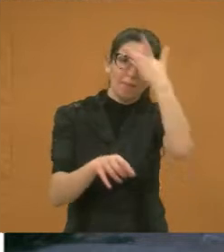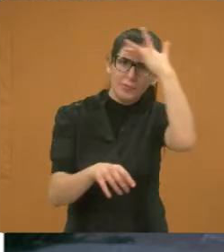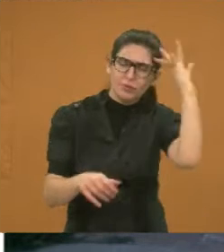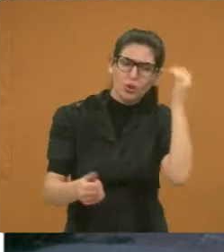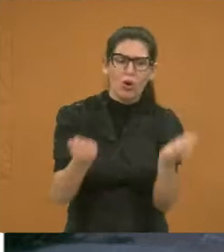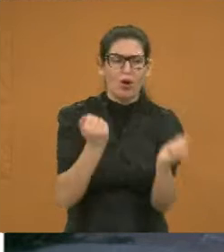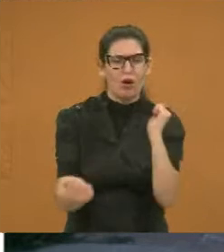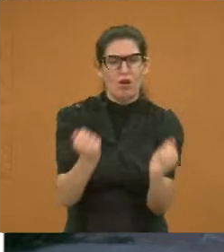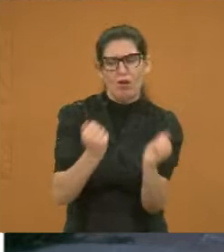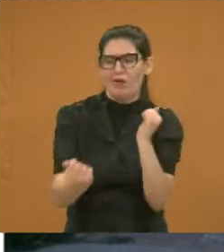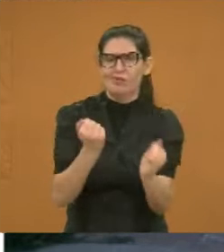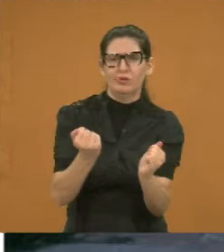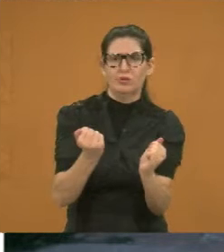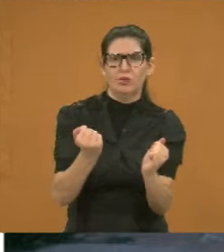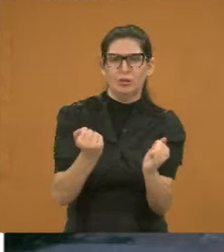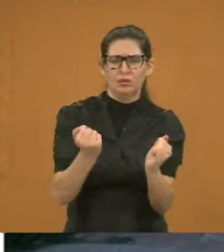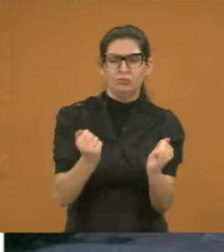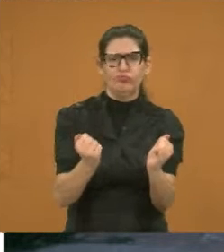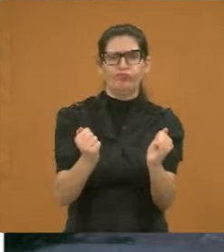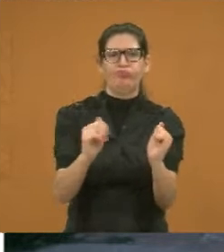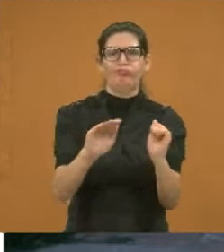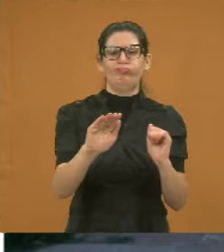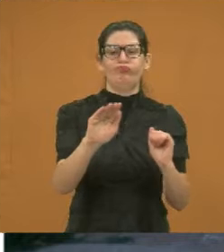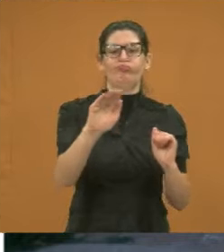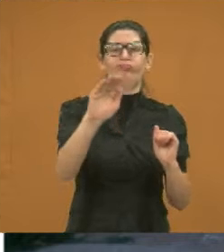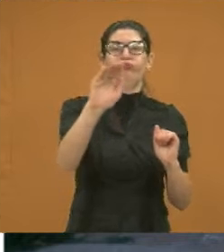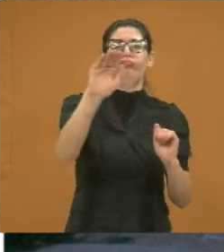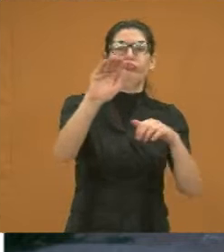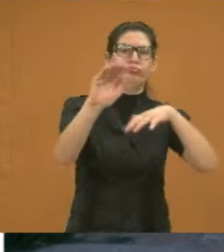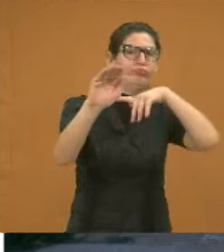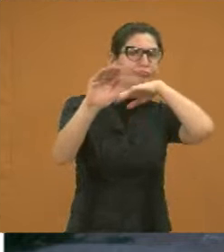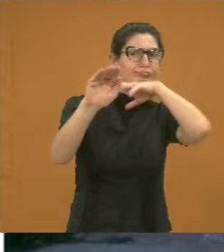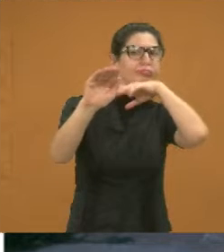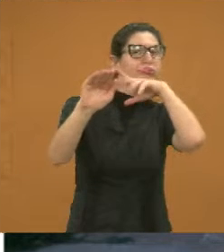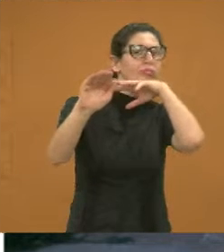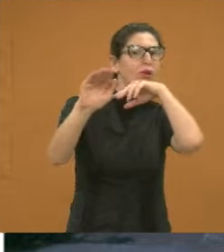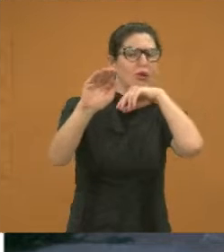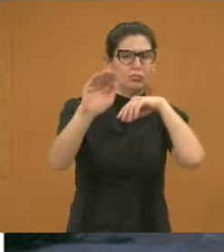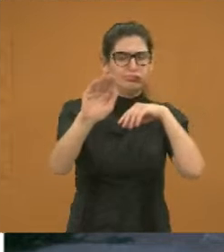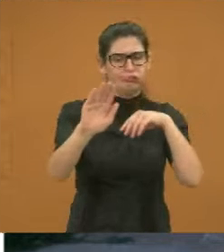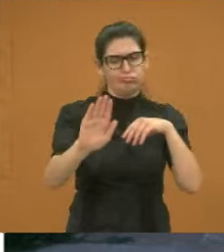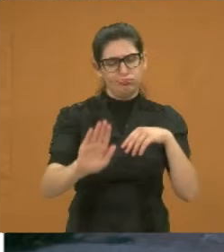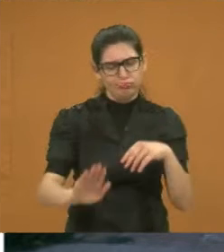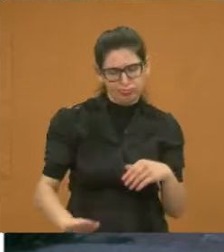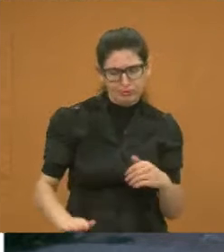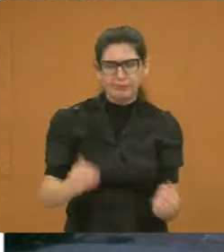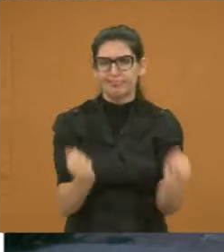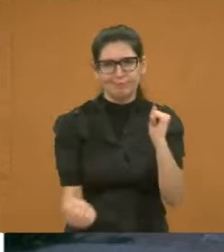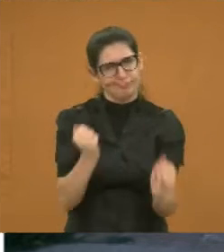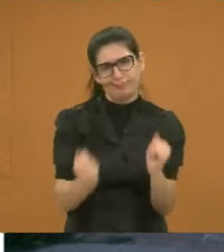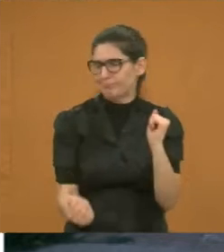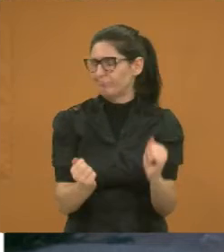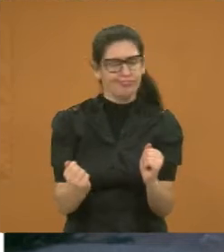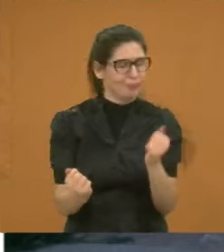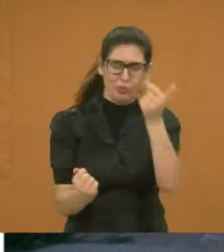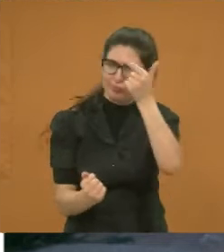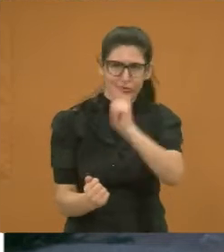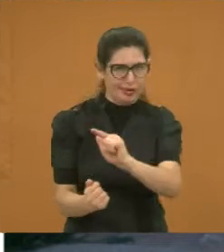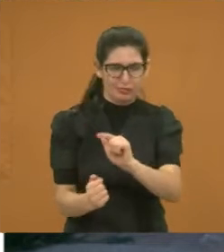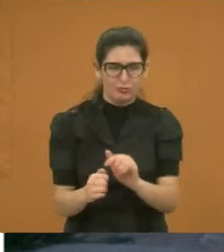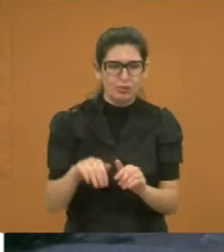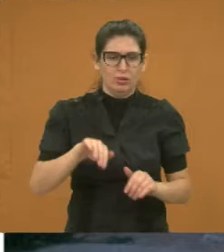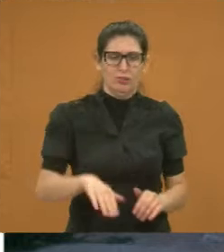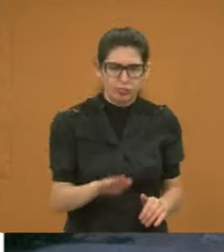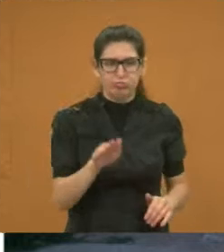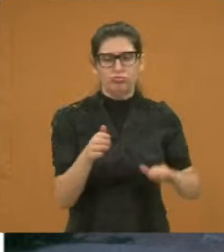podem. Chega ali, o carro volta, porque está muito ruim aquele local lá. Puseram as coisas, mas está cheio de buraco naquele local.